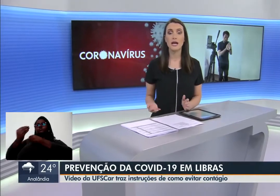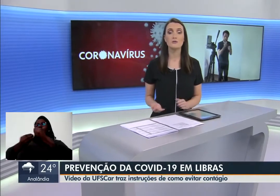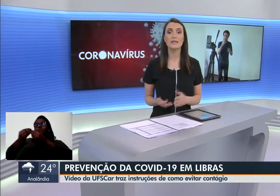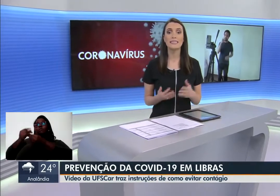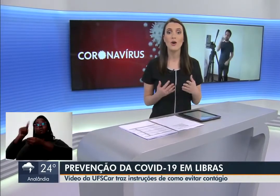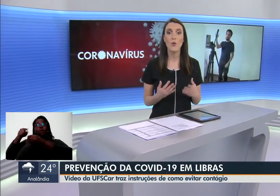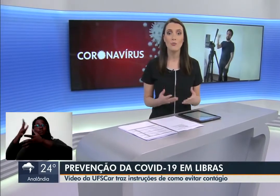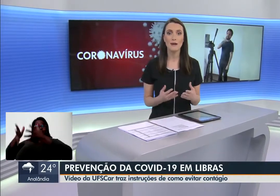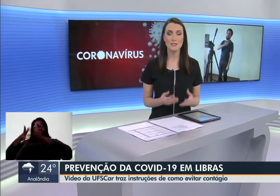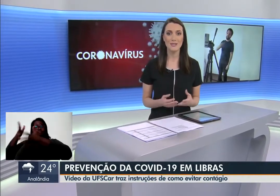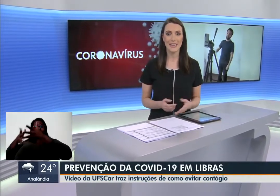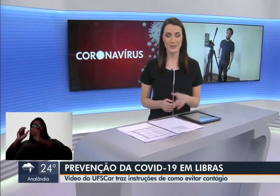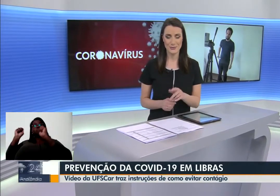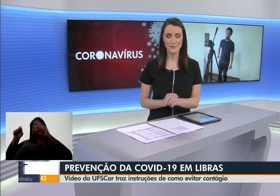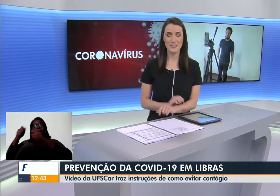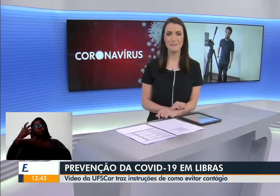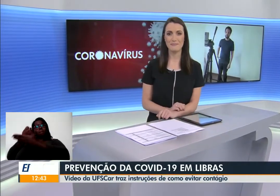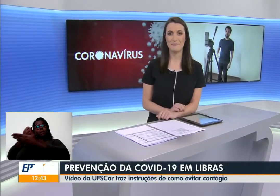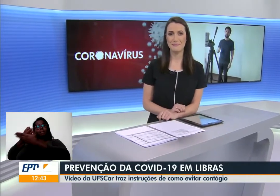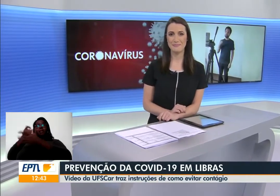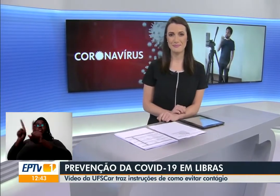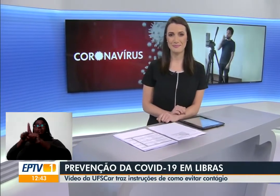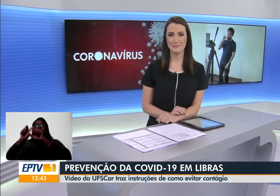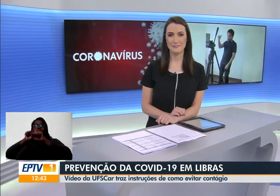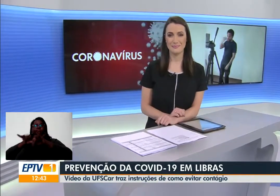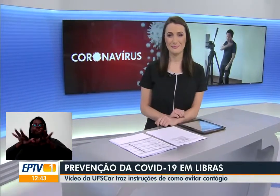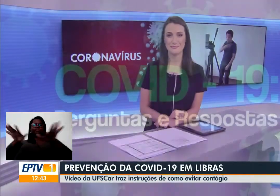ser baixados e até compartilhados. Vamos ver.